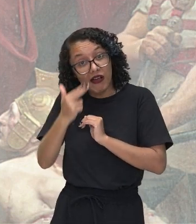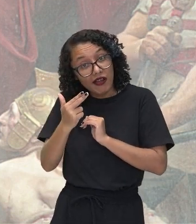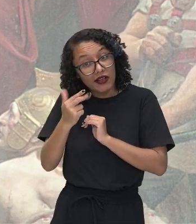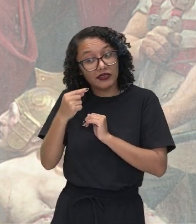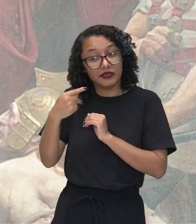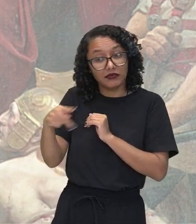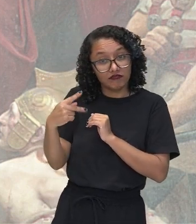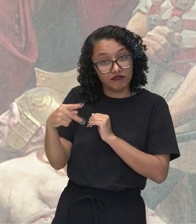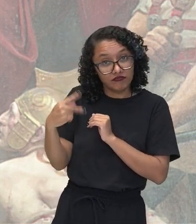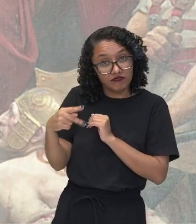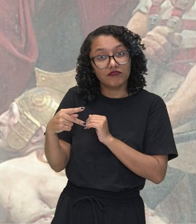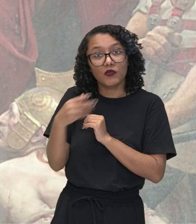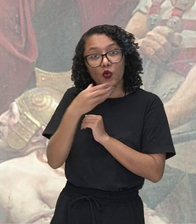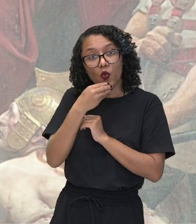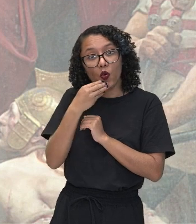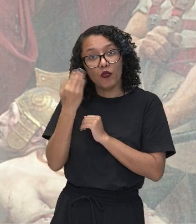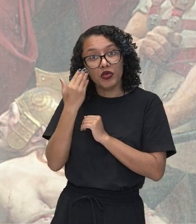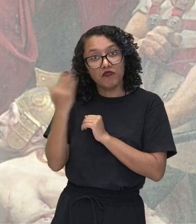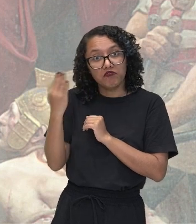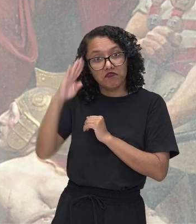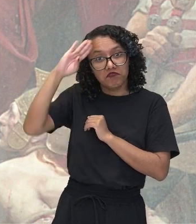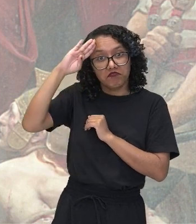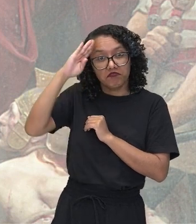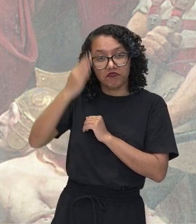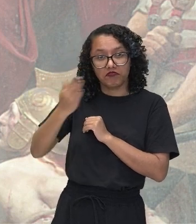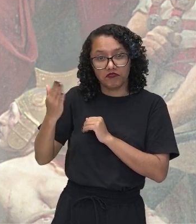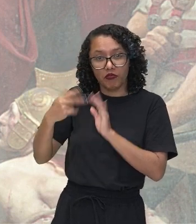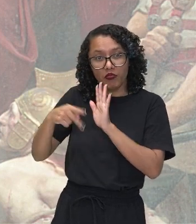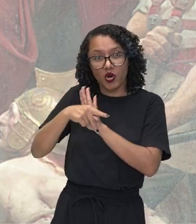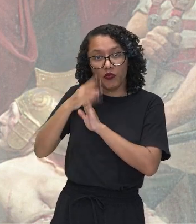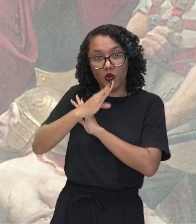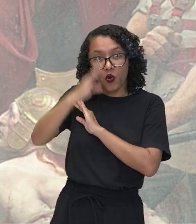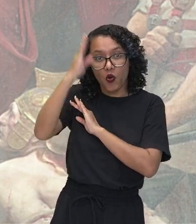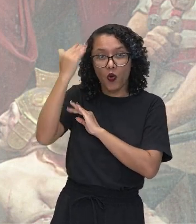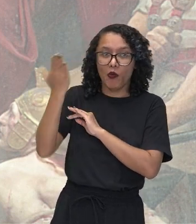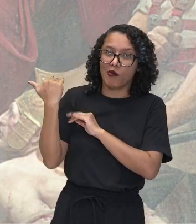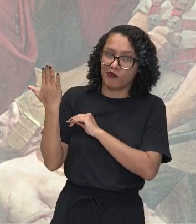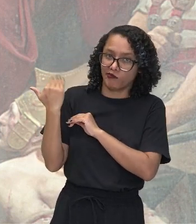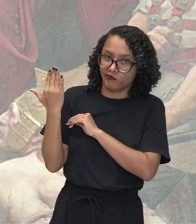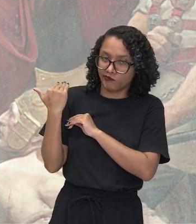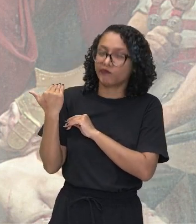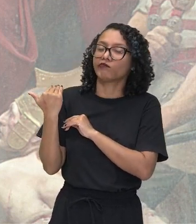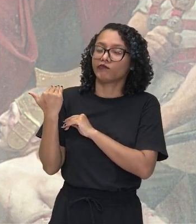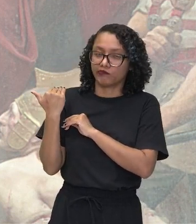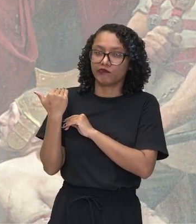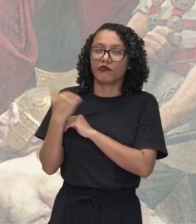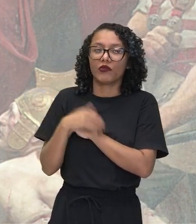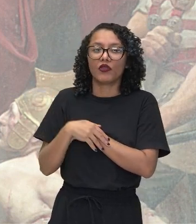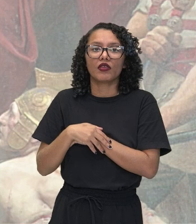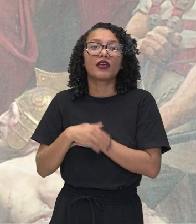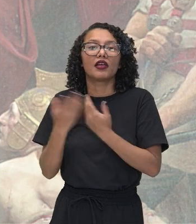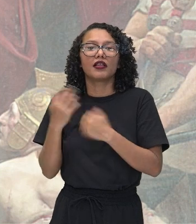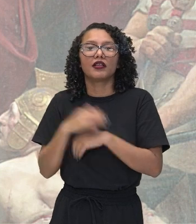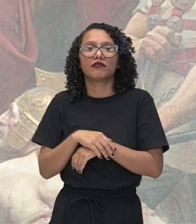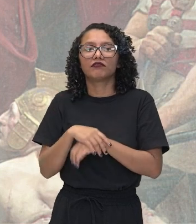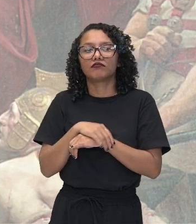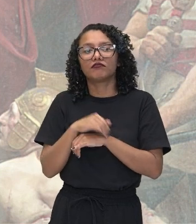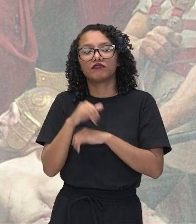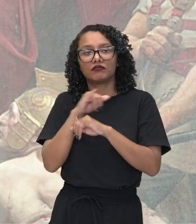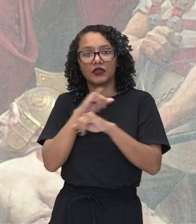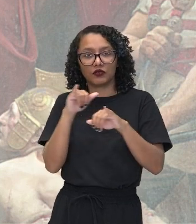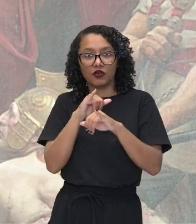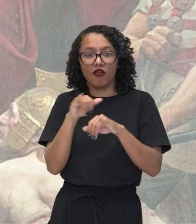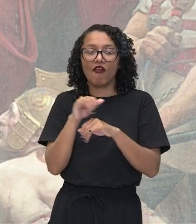proferida por esse general, consul romano, Júlio César. Ele utilizou essa frase numa mensagem ao Senado